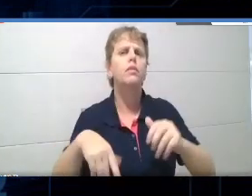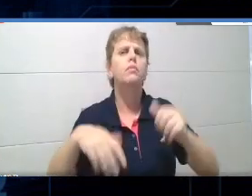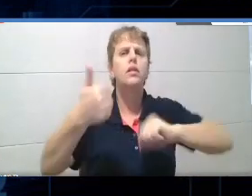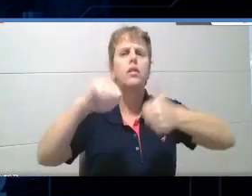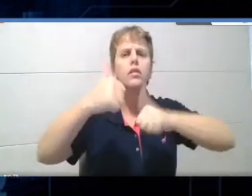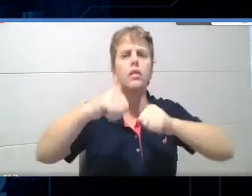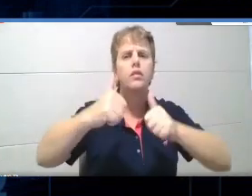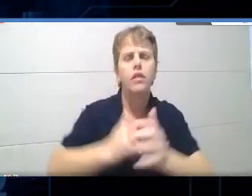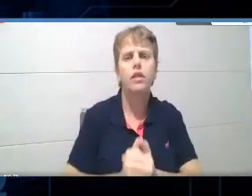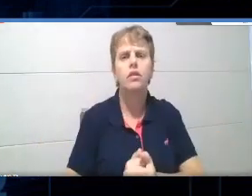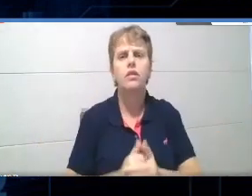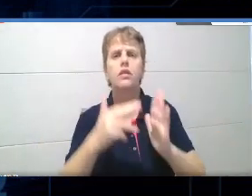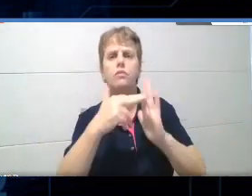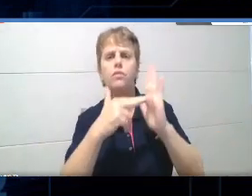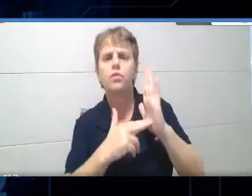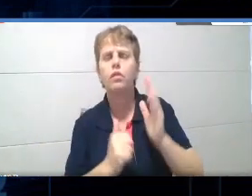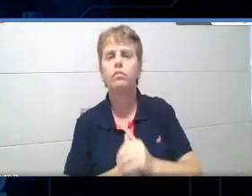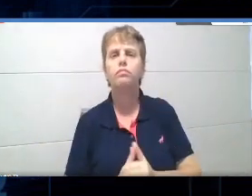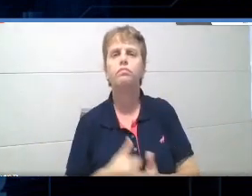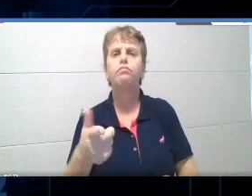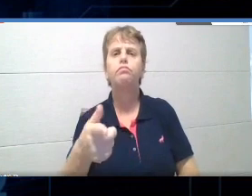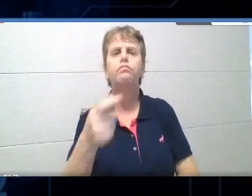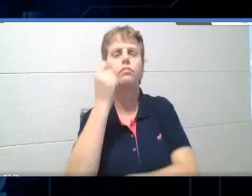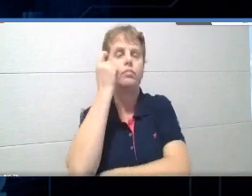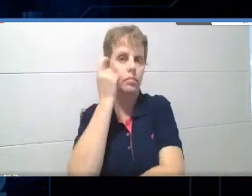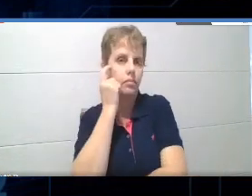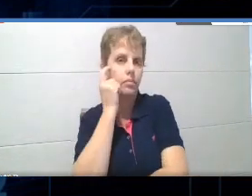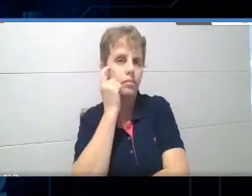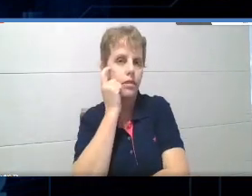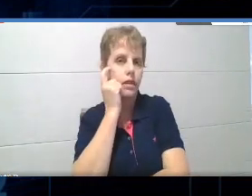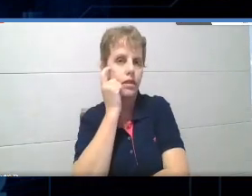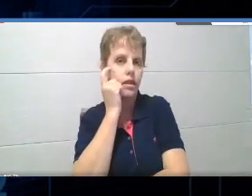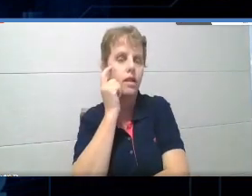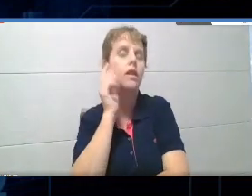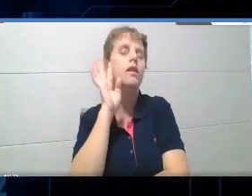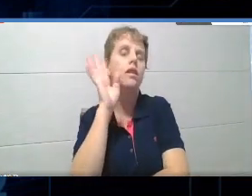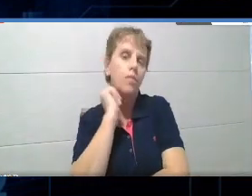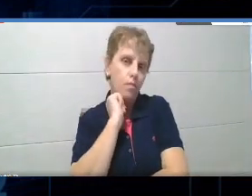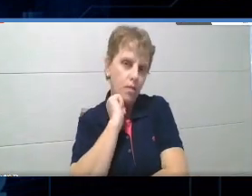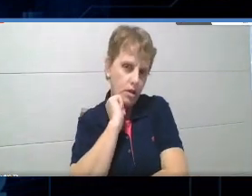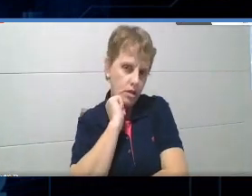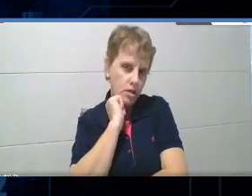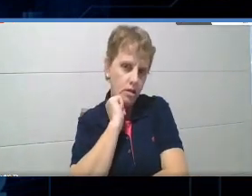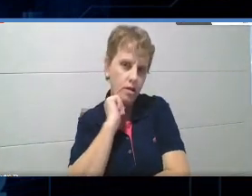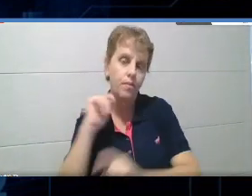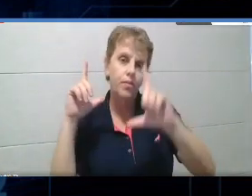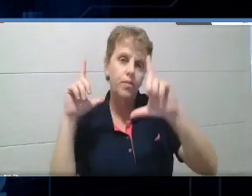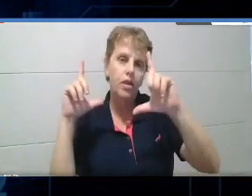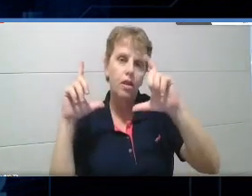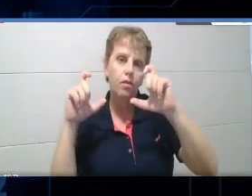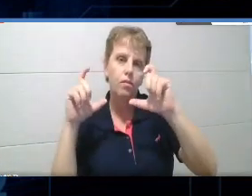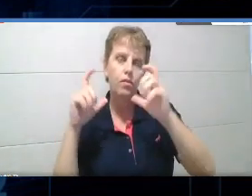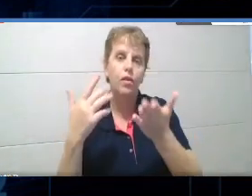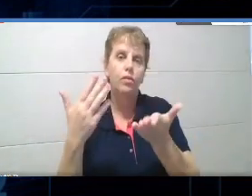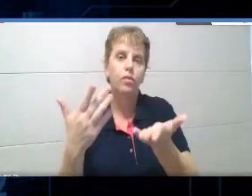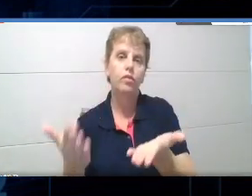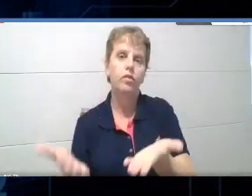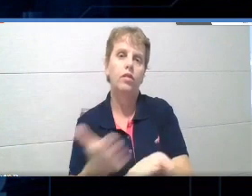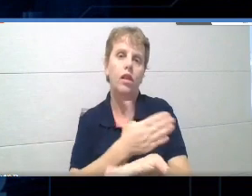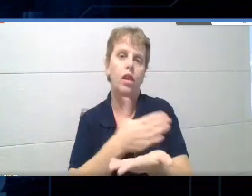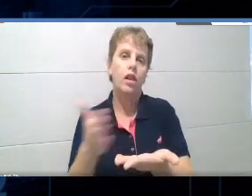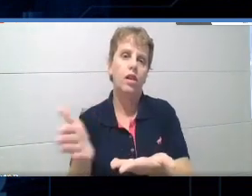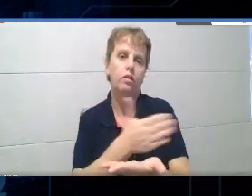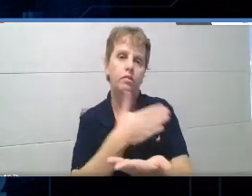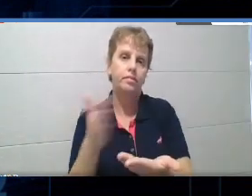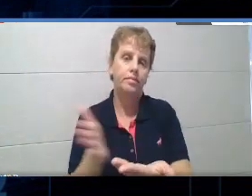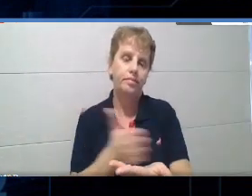convido você agora a pensar num álbum de fotografias. Então, pensa num álbum, hoje, eu